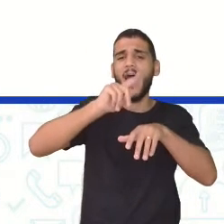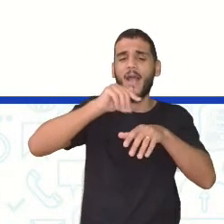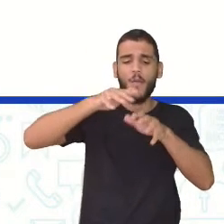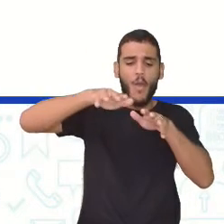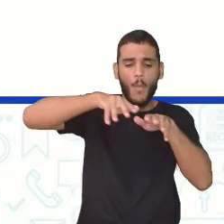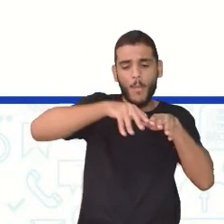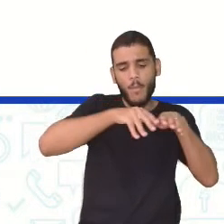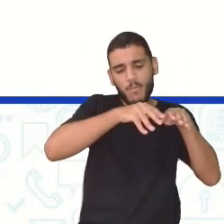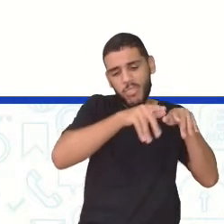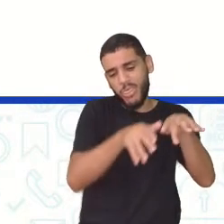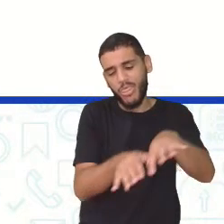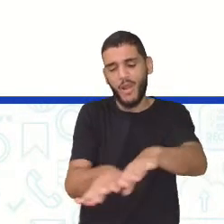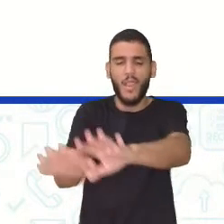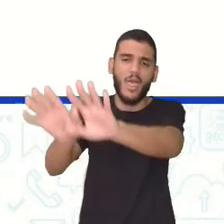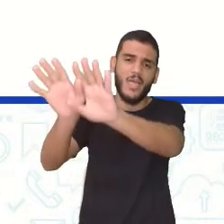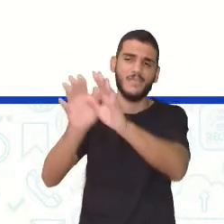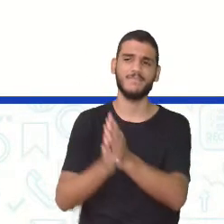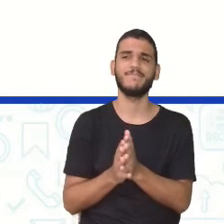causou já, né?